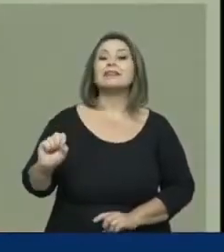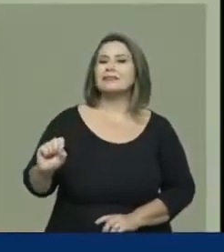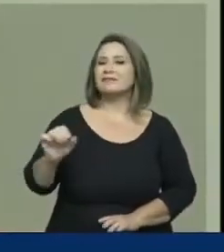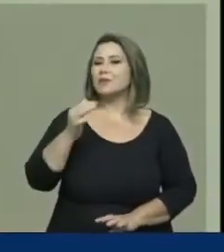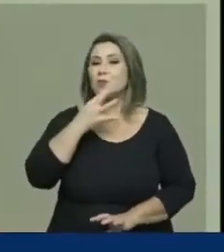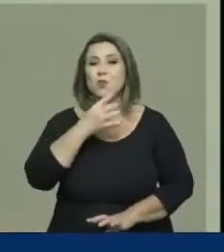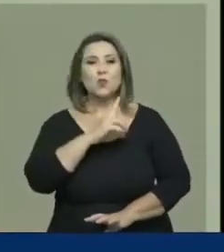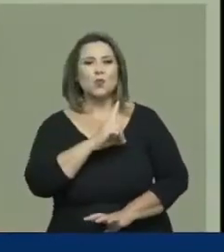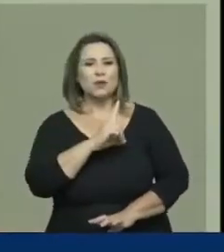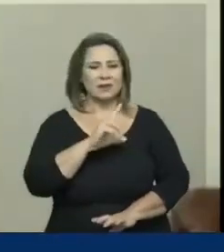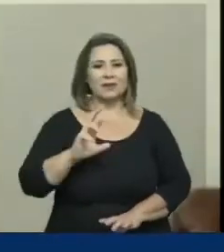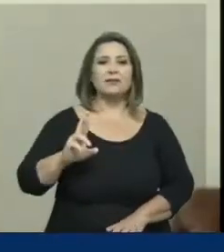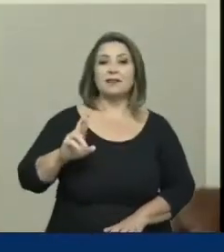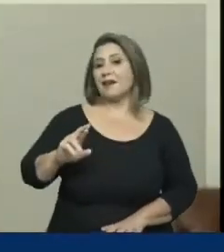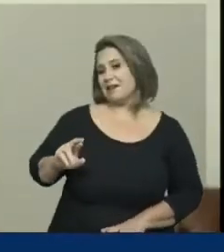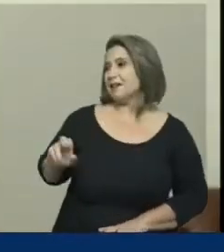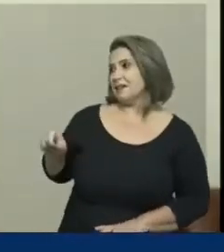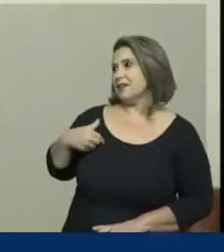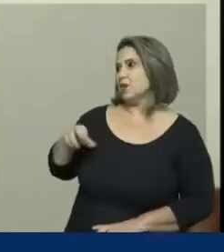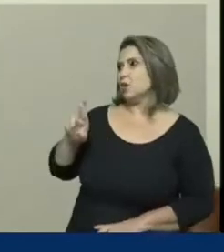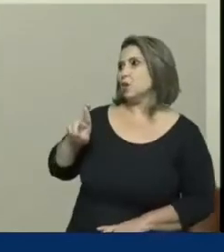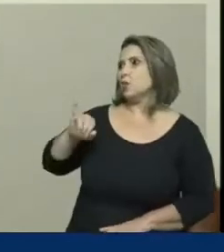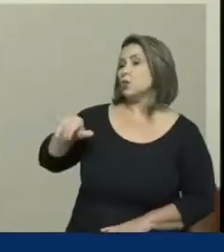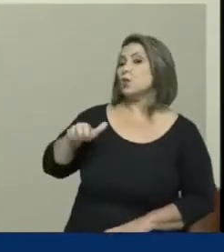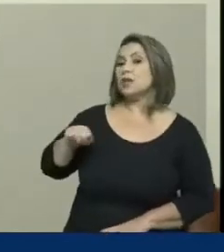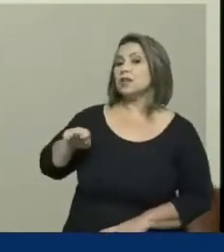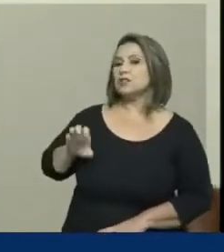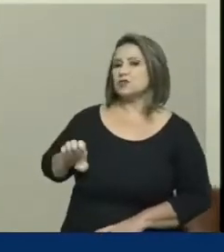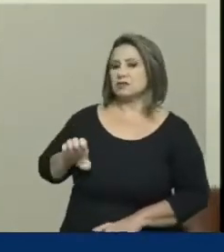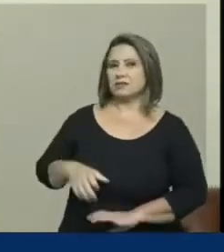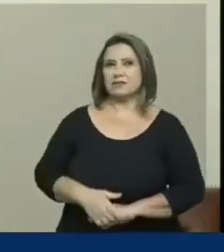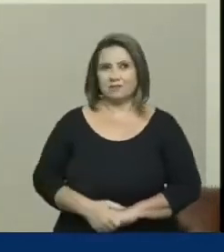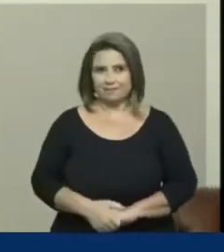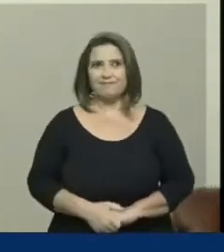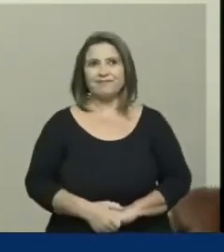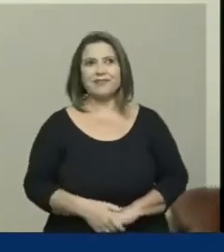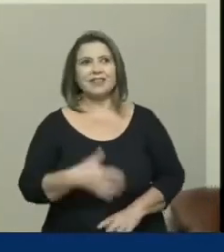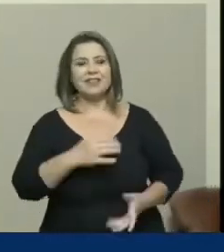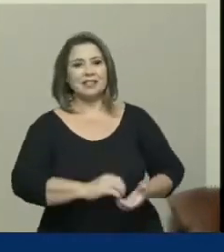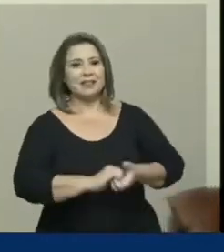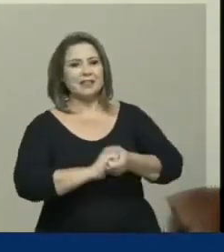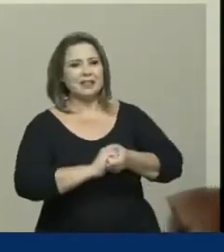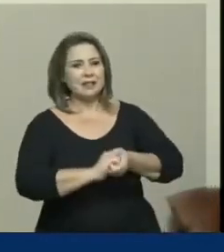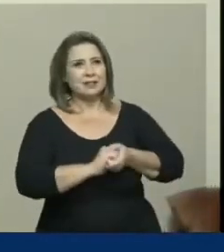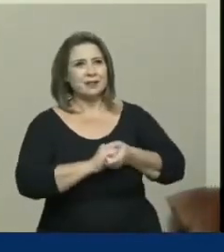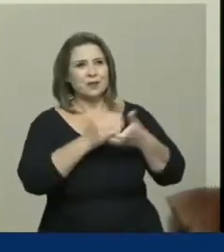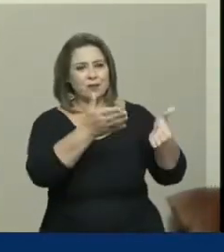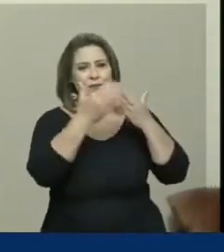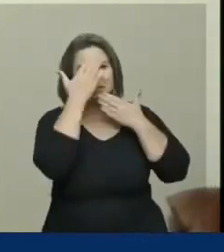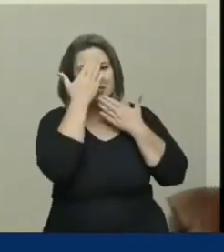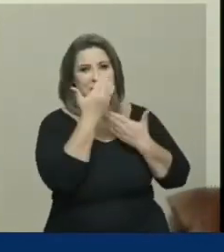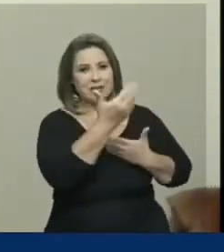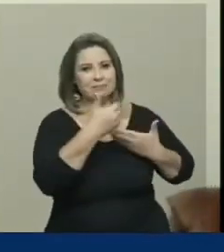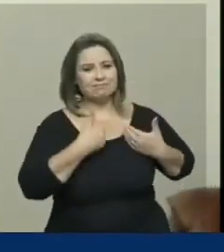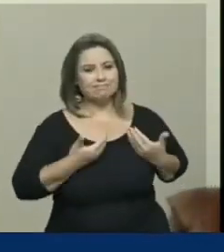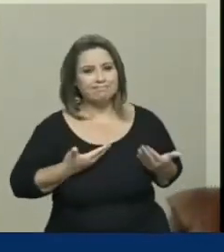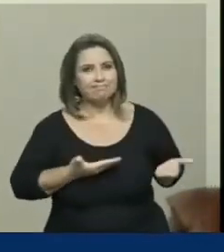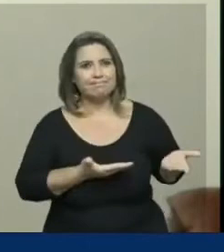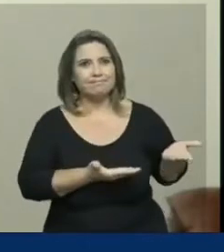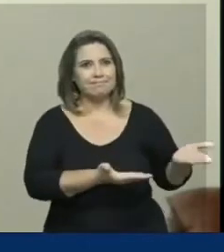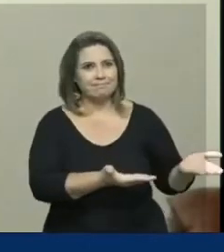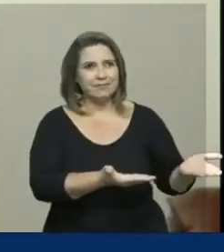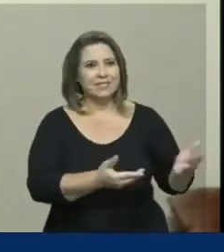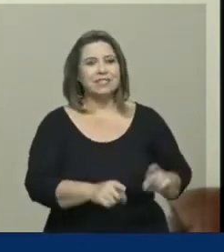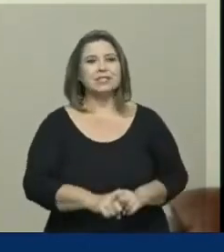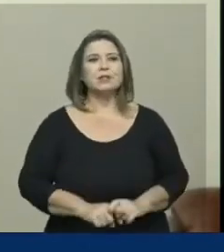Sim. Quero, primeiramente, cumprimentá-la, deputada Regiane, agradecer pelo convite de estarmos